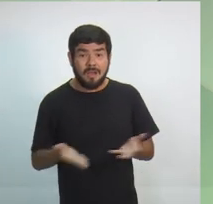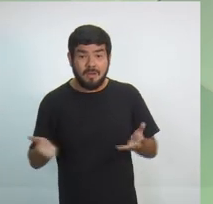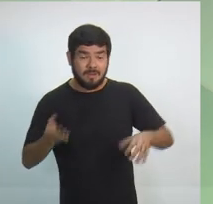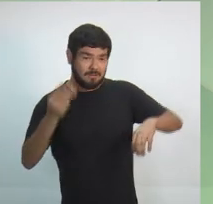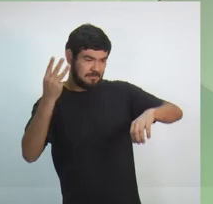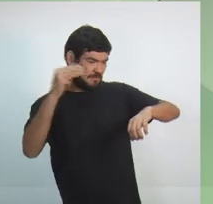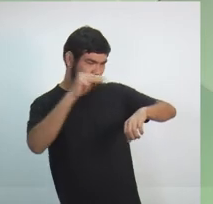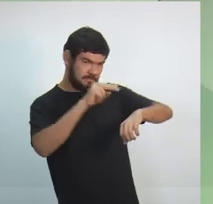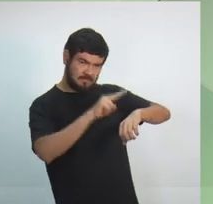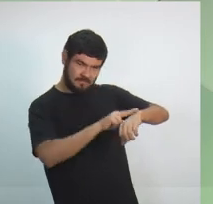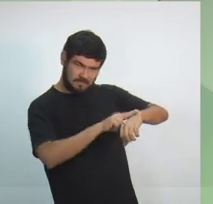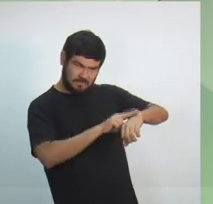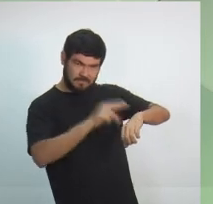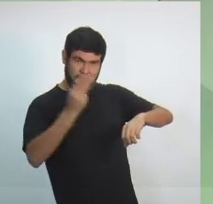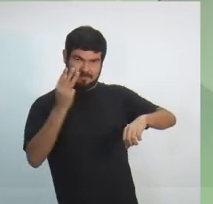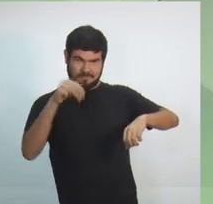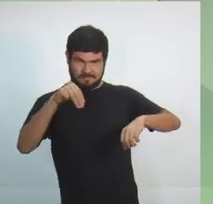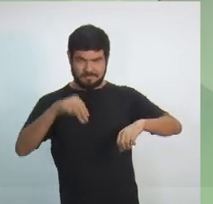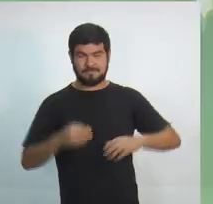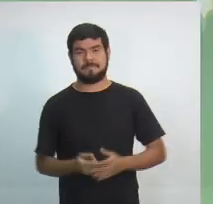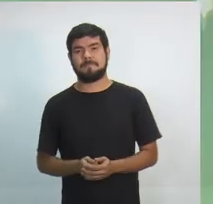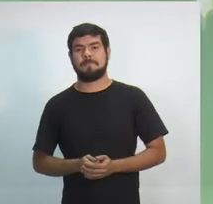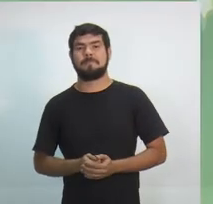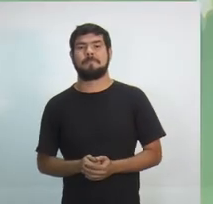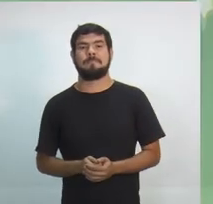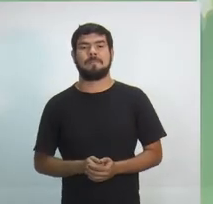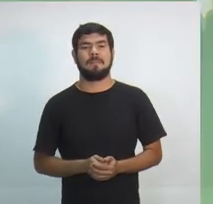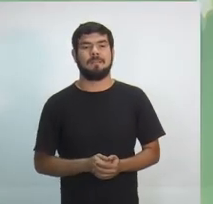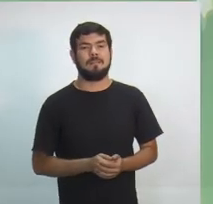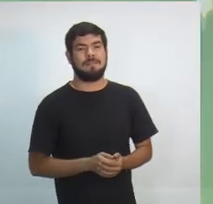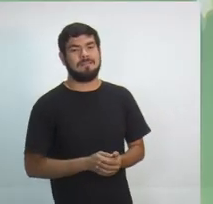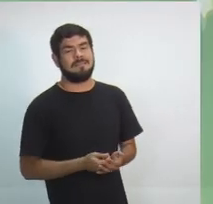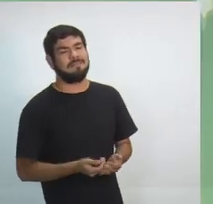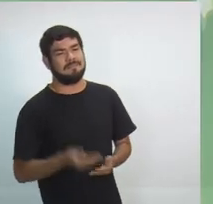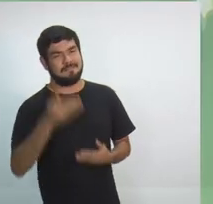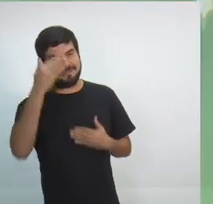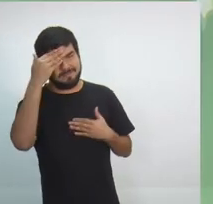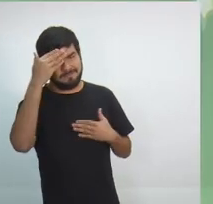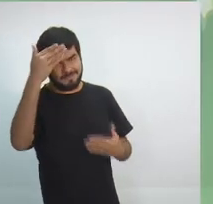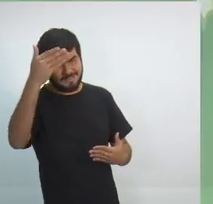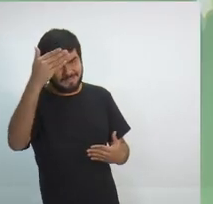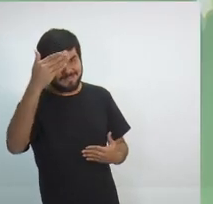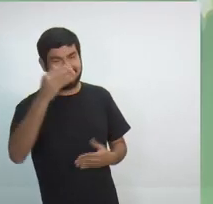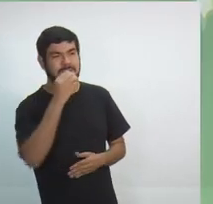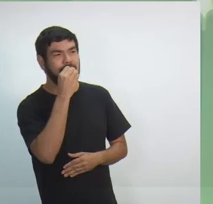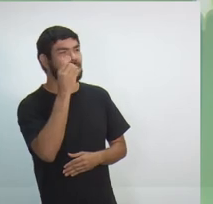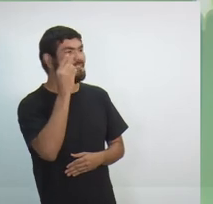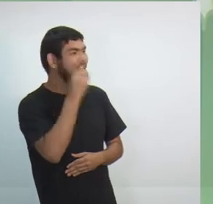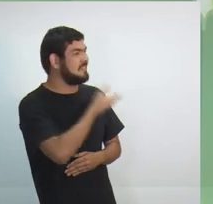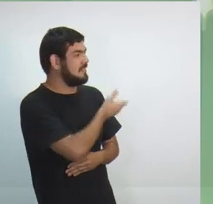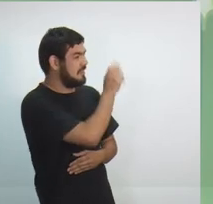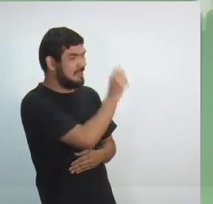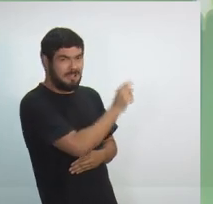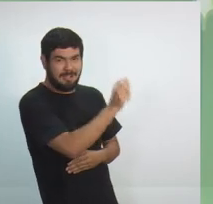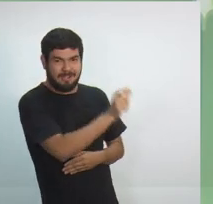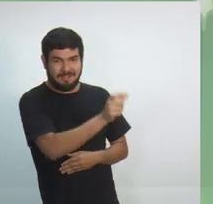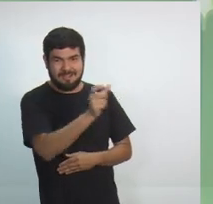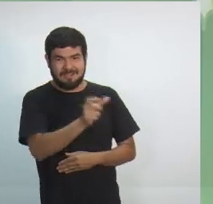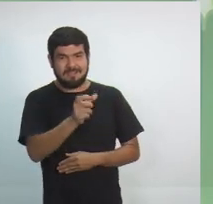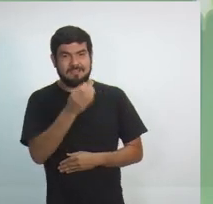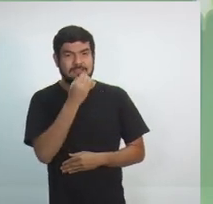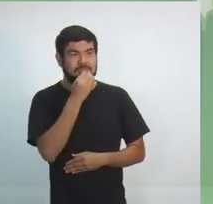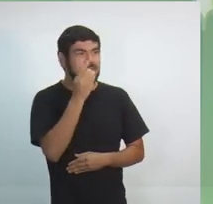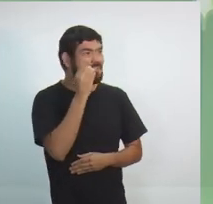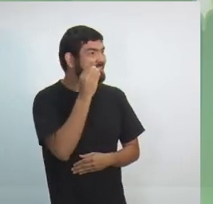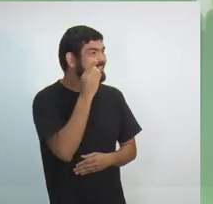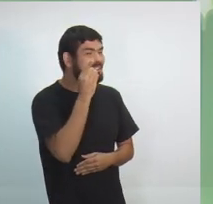PCdoB, na tela três minutos. Candidata, a senhora tem três minutos. Obrigada, Márcia. Bom dia a todos. Bom dia